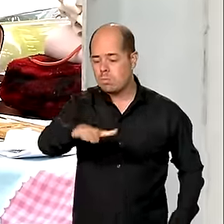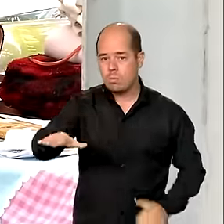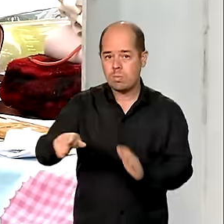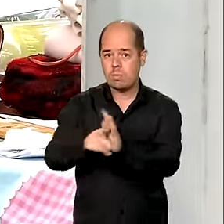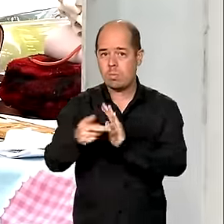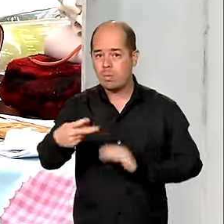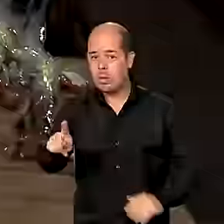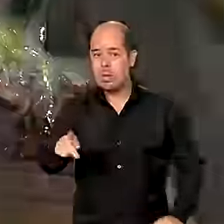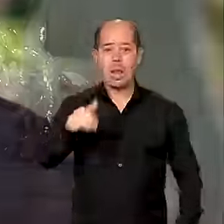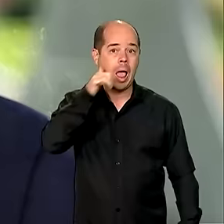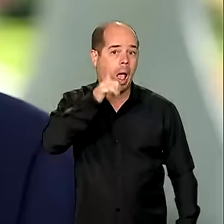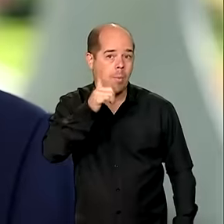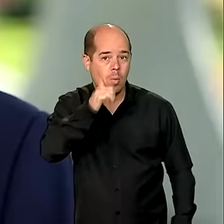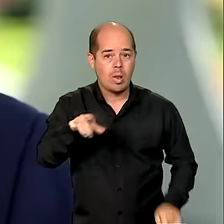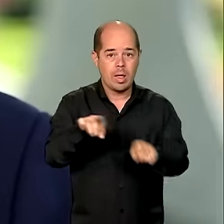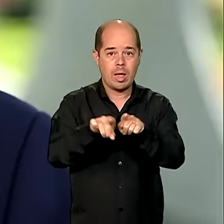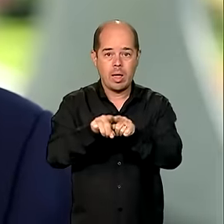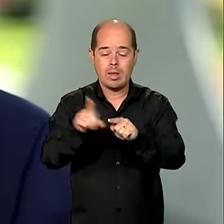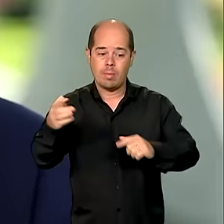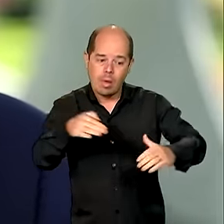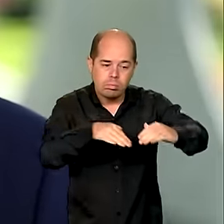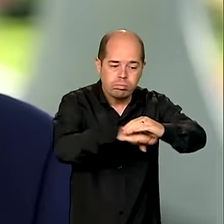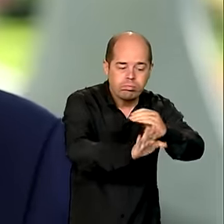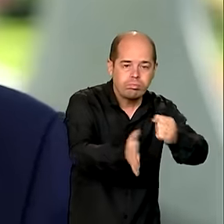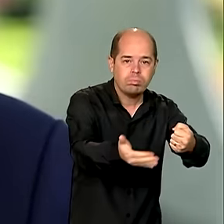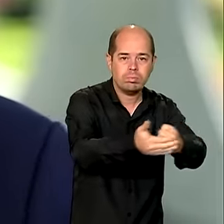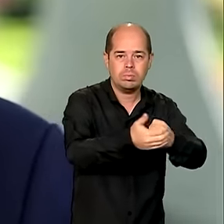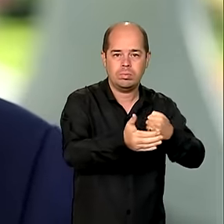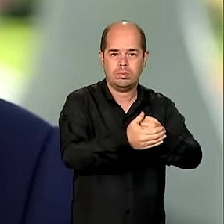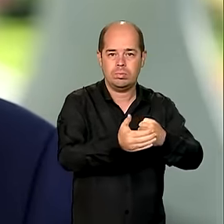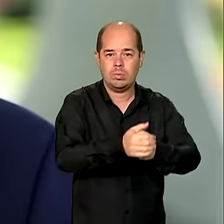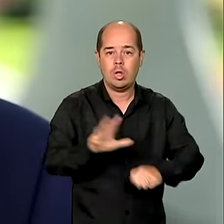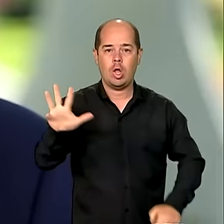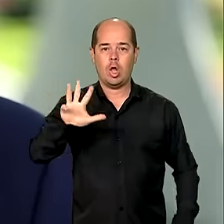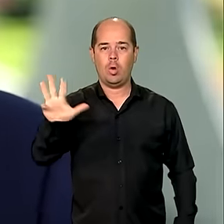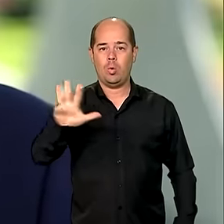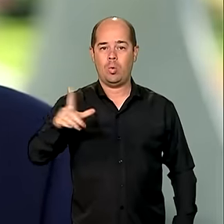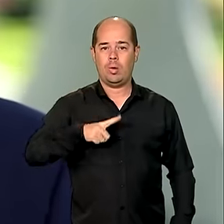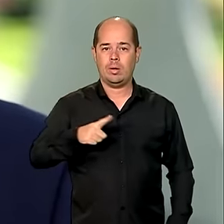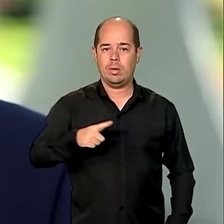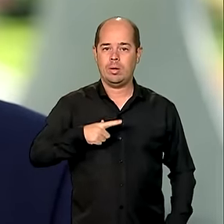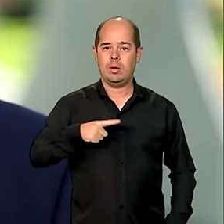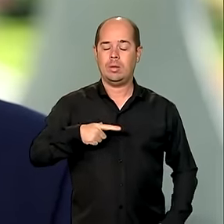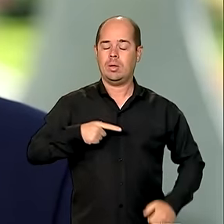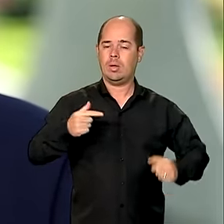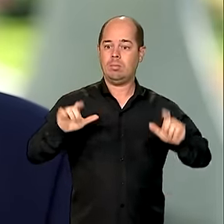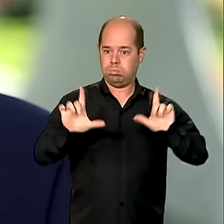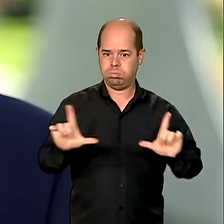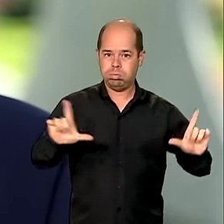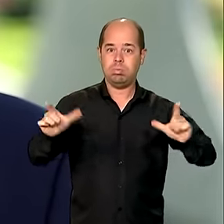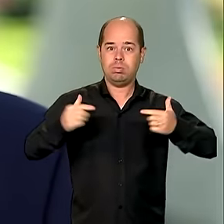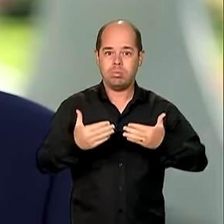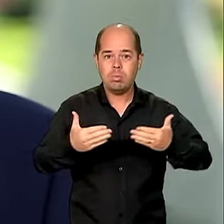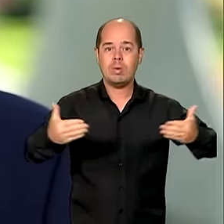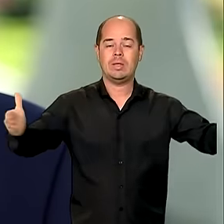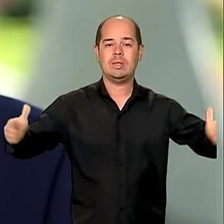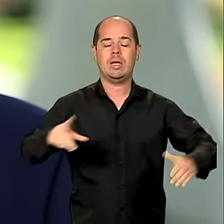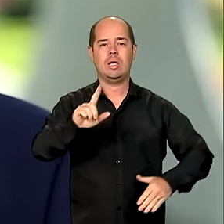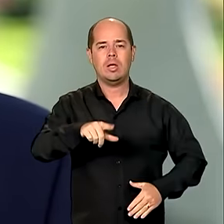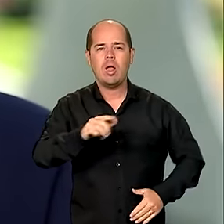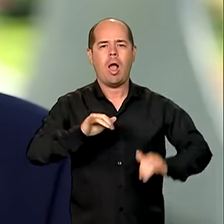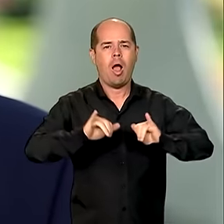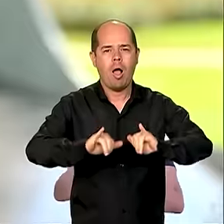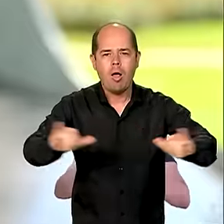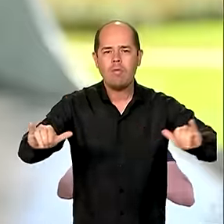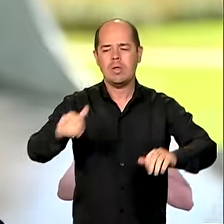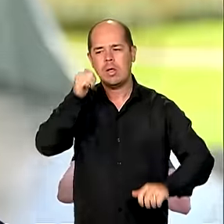vítimas das enchentes. O Lula grava mensagens sobre o Dia das Mães e reforça a solidariedade às mulheres